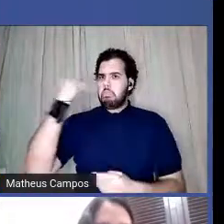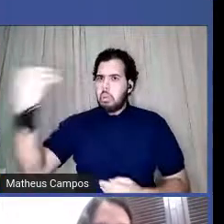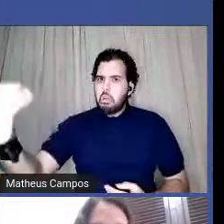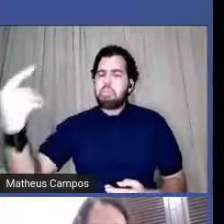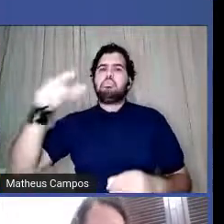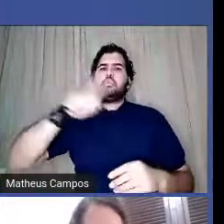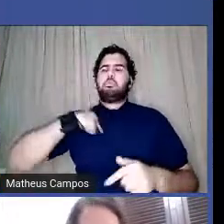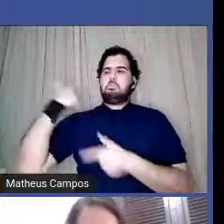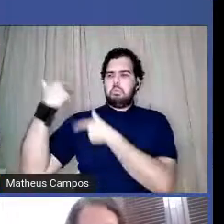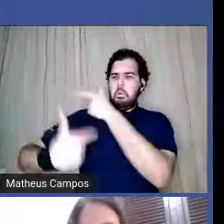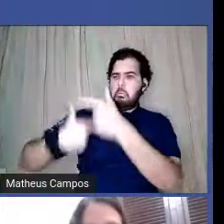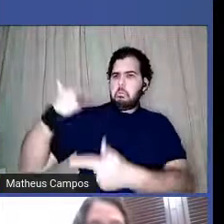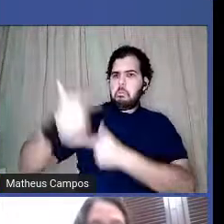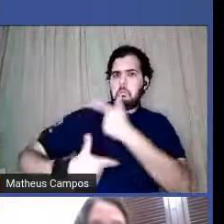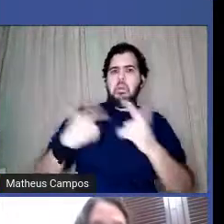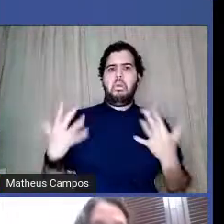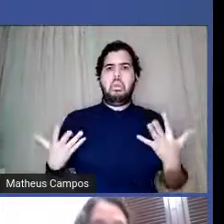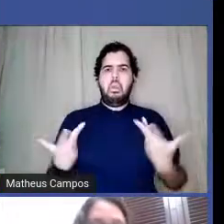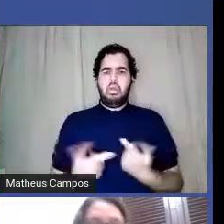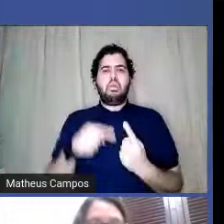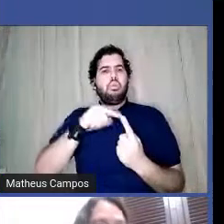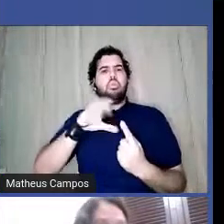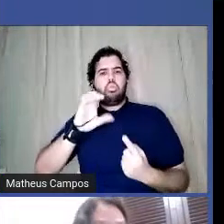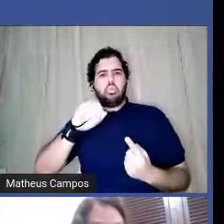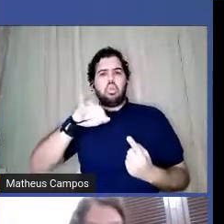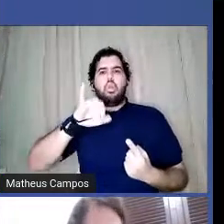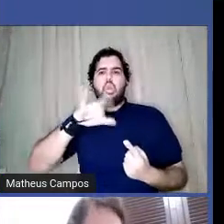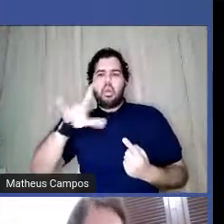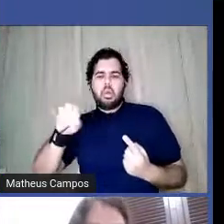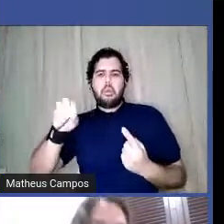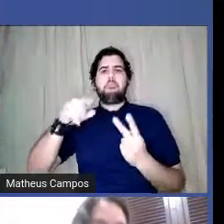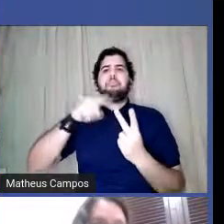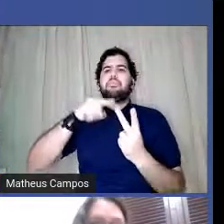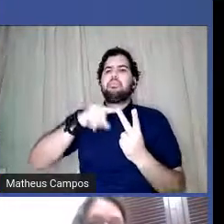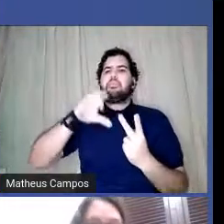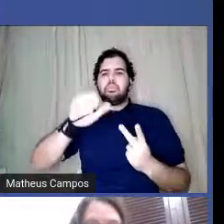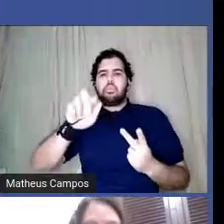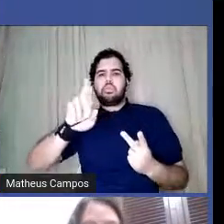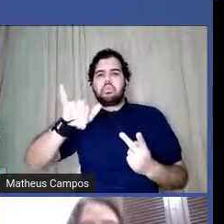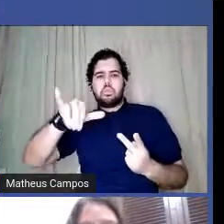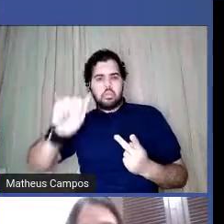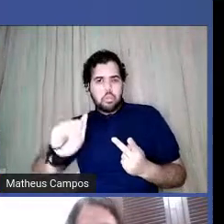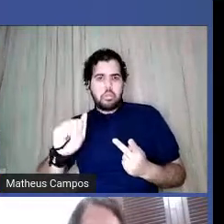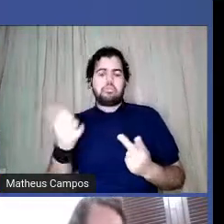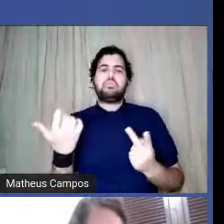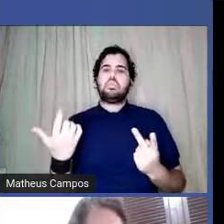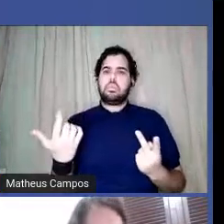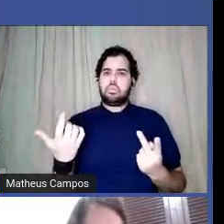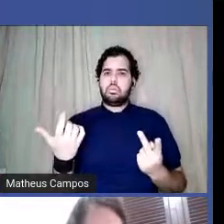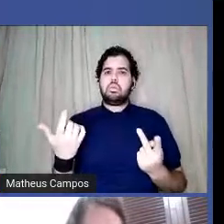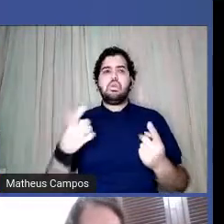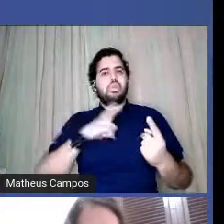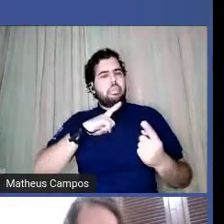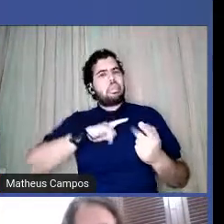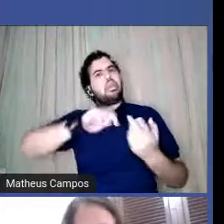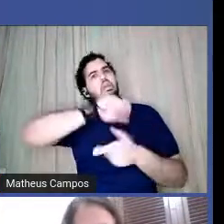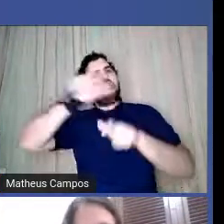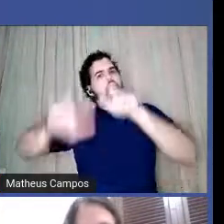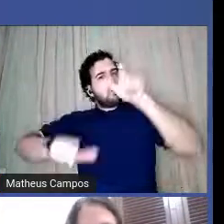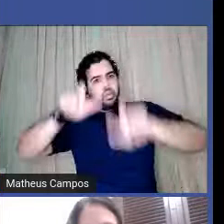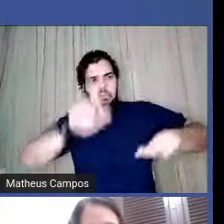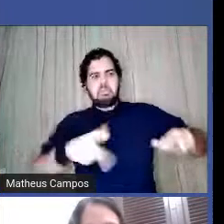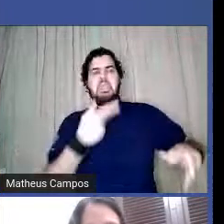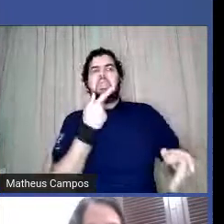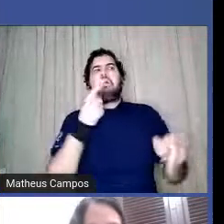o seu trabalho maravilhoso aí com a Conceição Evaristo, a Carolina Maria de Jesus, apesar ainda de ter muita gente questionando, né?